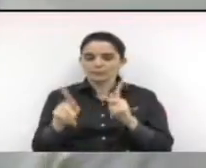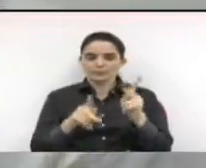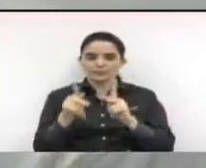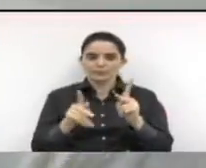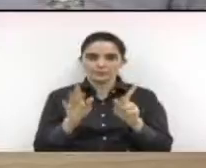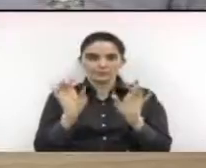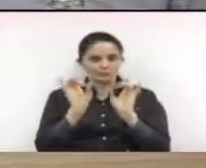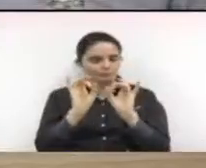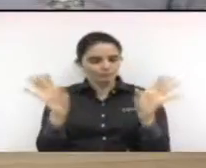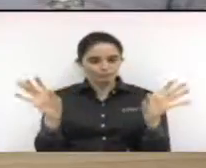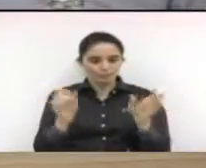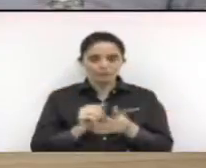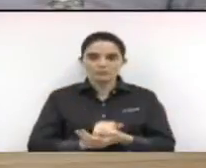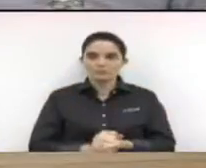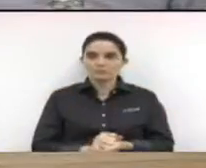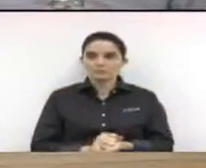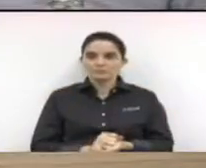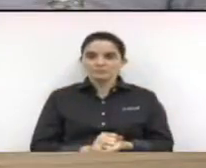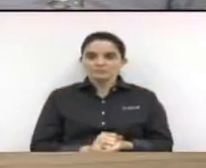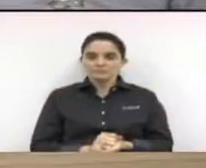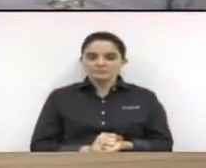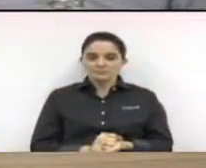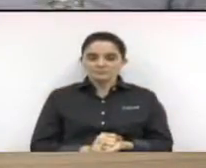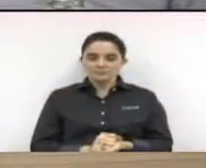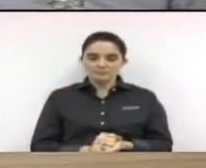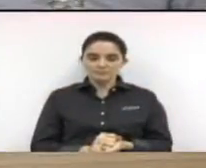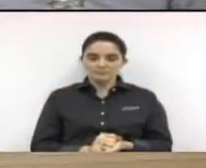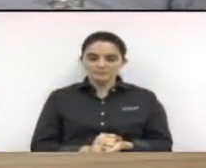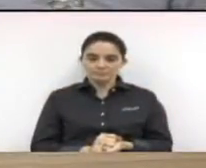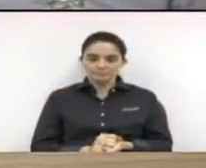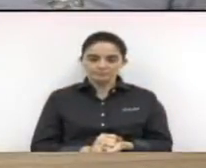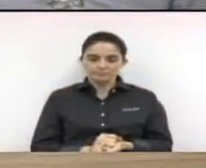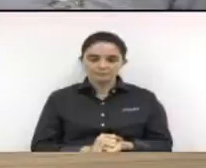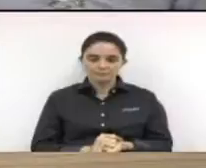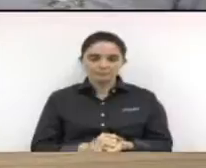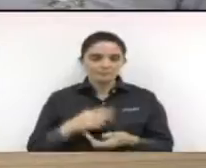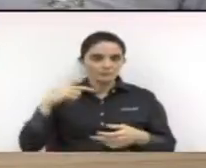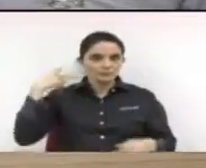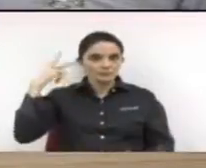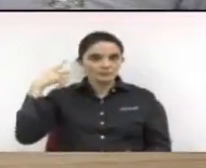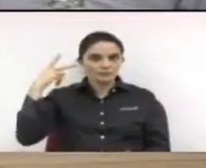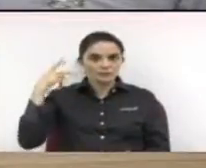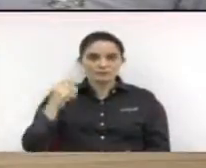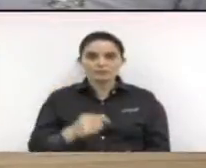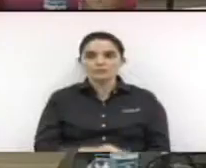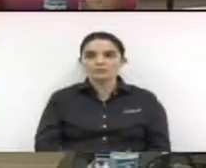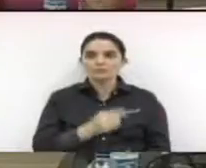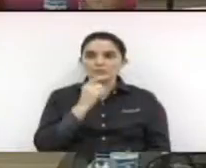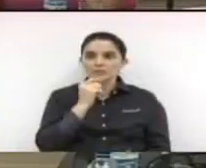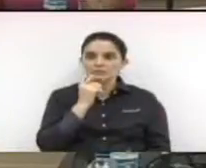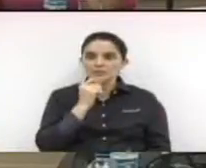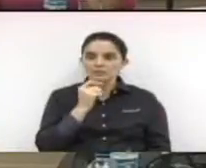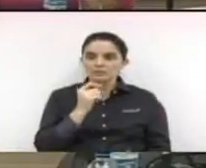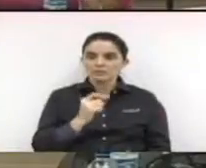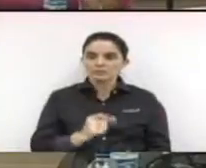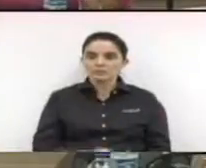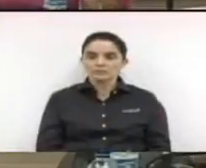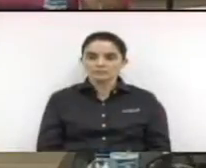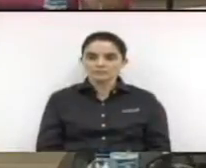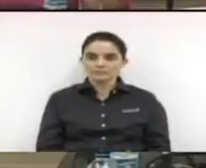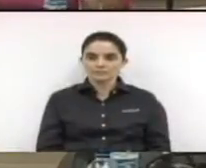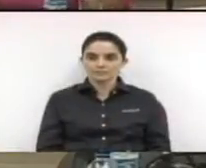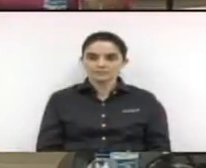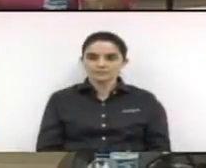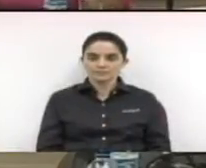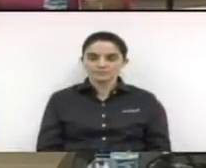É isso aí. Queria justificar. Vereador Raul, doutor Raul. Obrigado, senhor presidente, novos colegas,